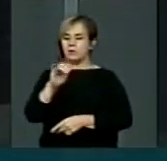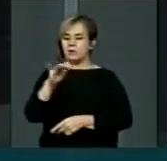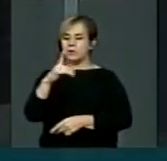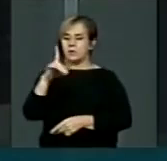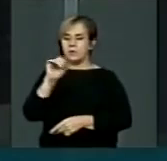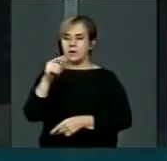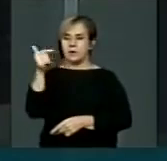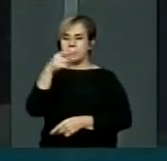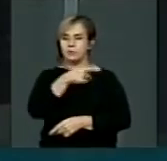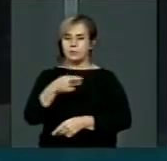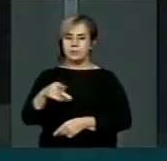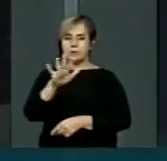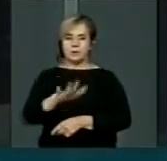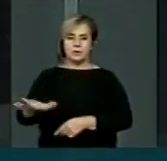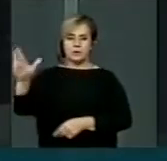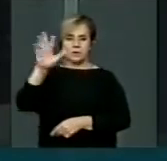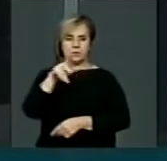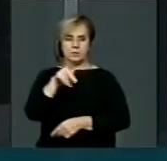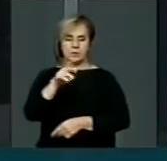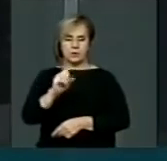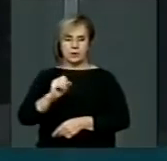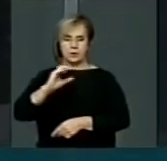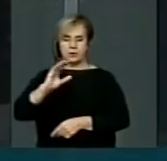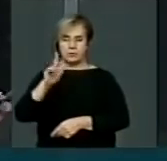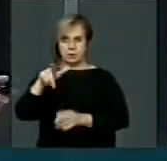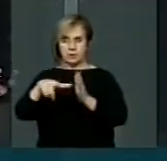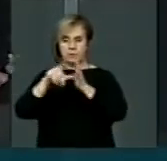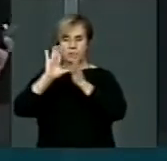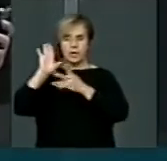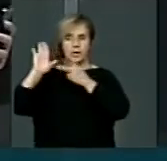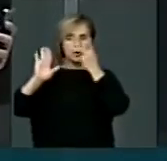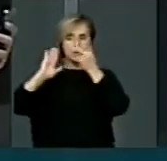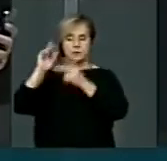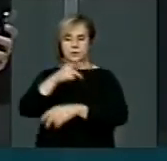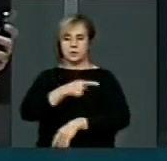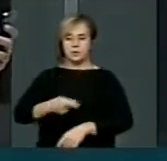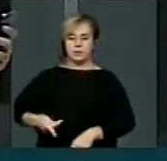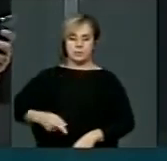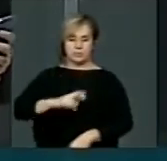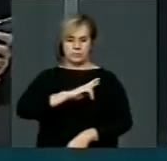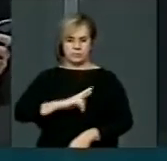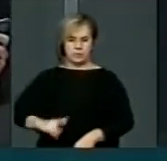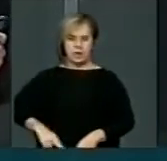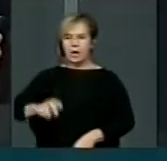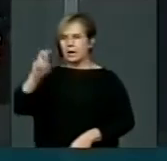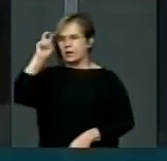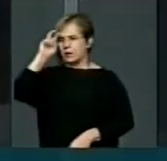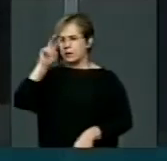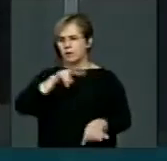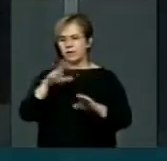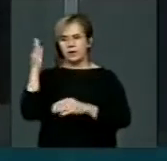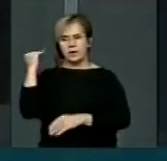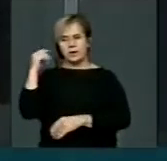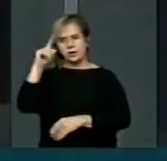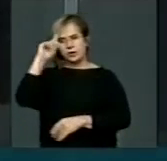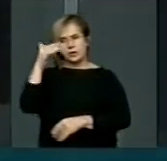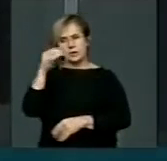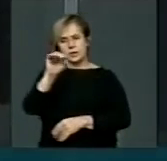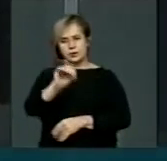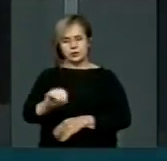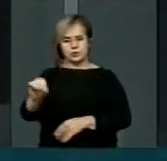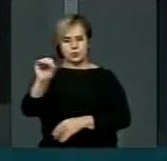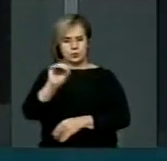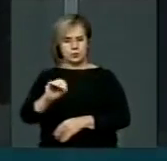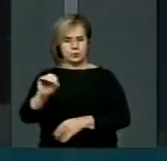nacional do PSC, a sua pré-candidatura a presidente da República. Na última quinta-feira, dia 10 de outubro,